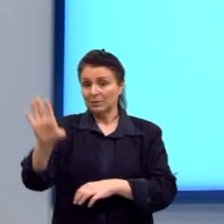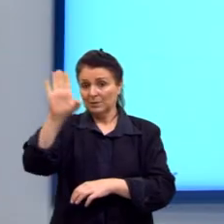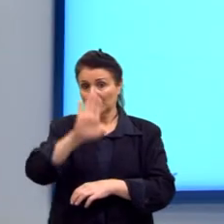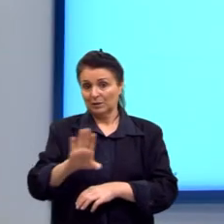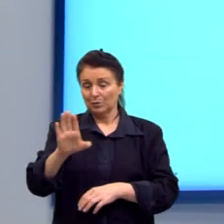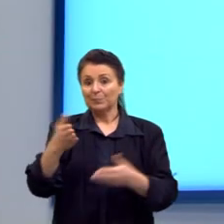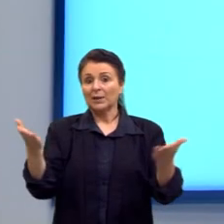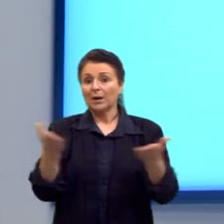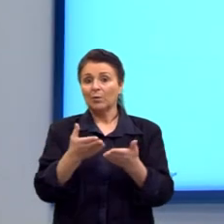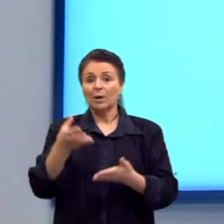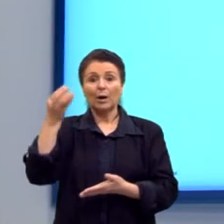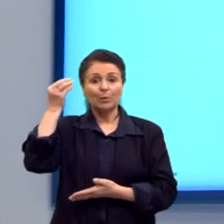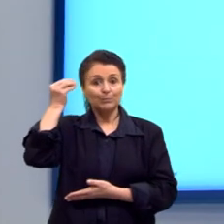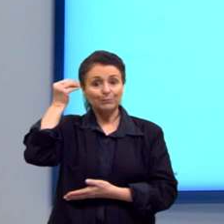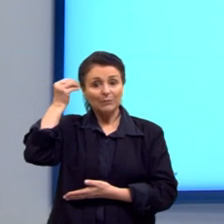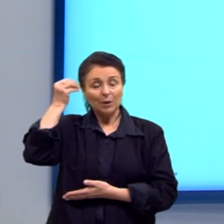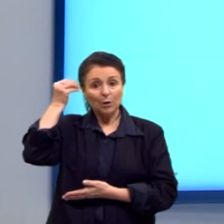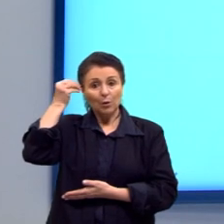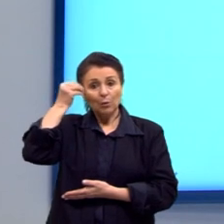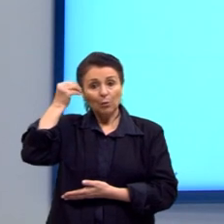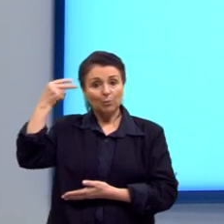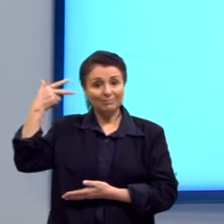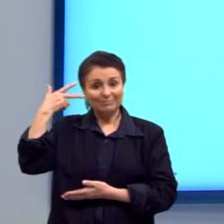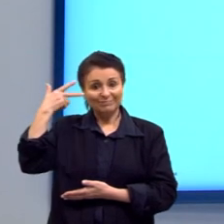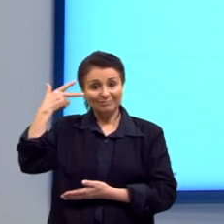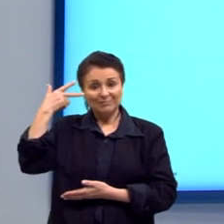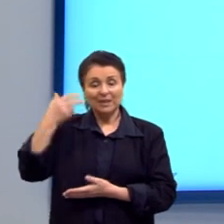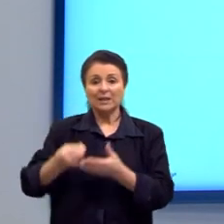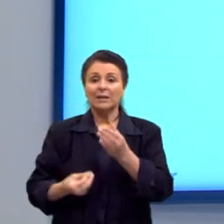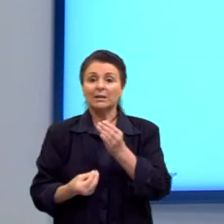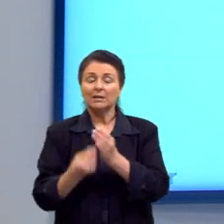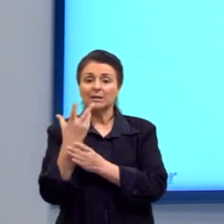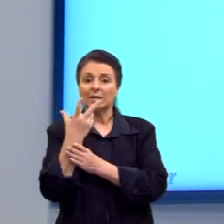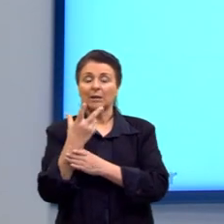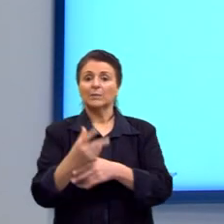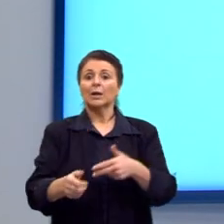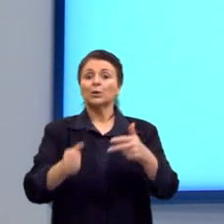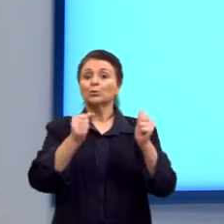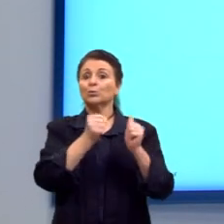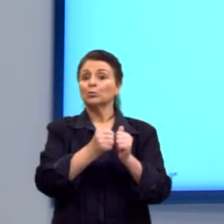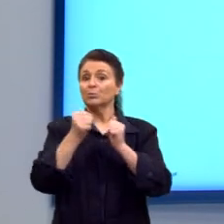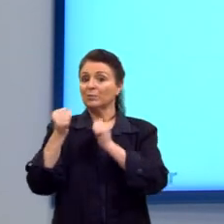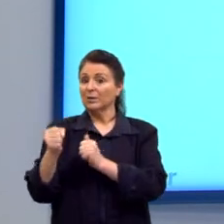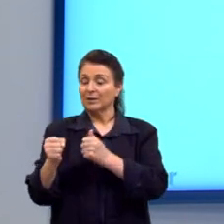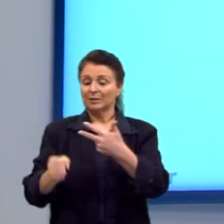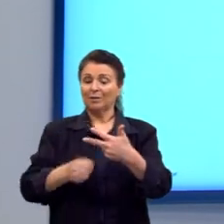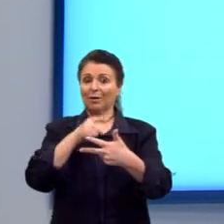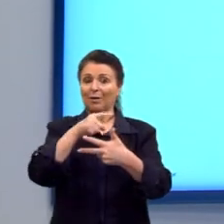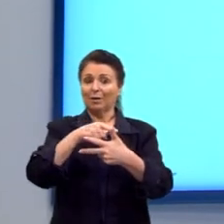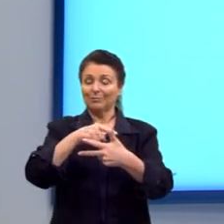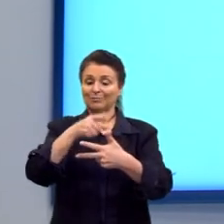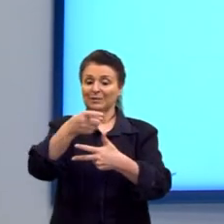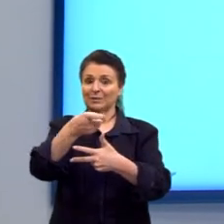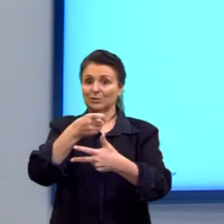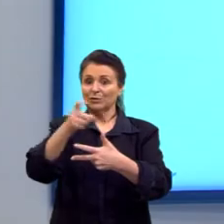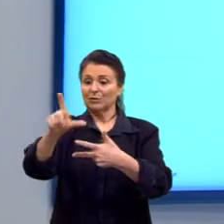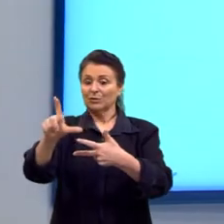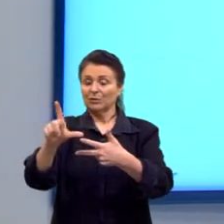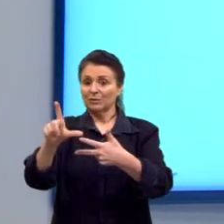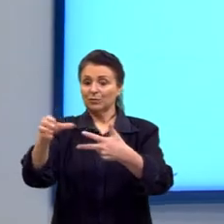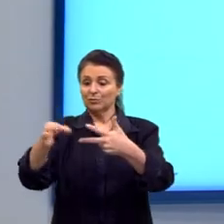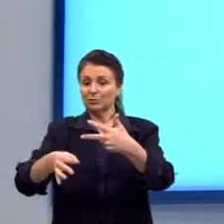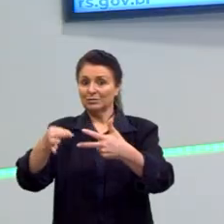é o criador das leis, da divisão do Legislativo, Executivo e Judiciário. O o Montesquieu tem medo?